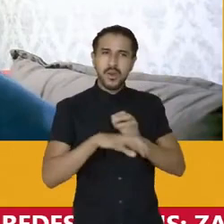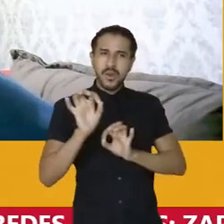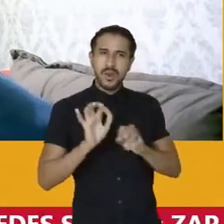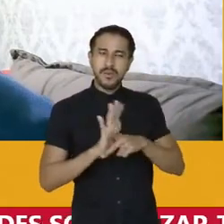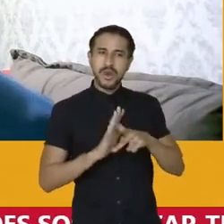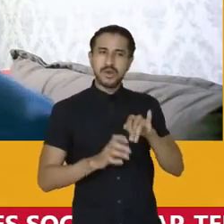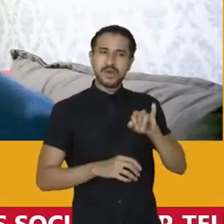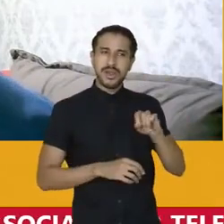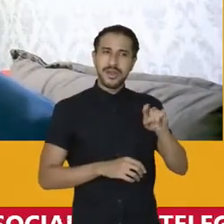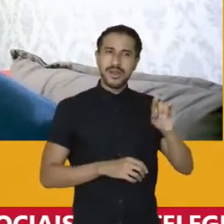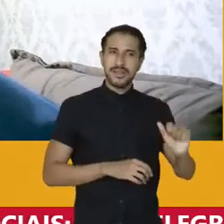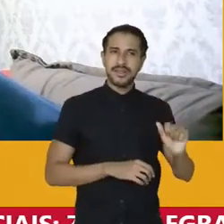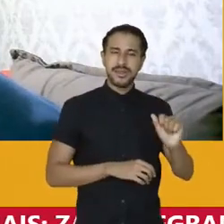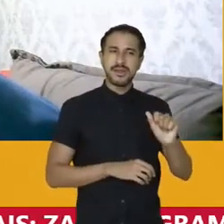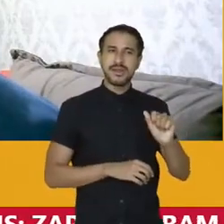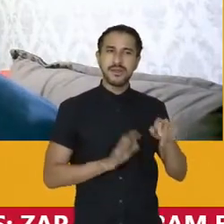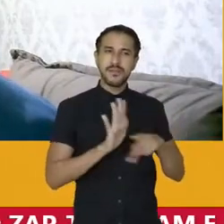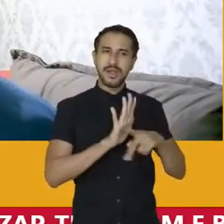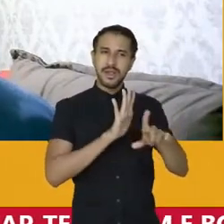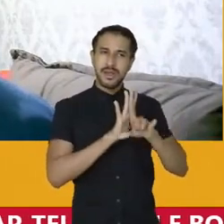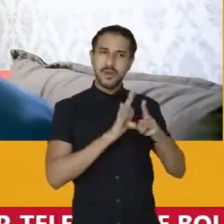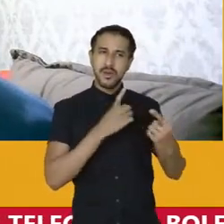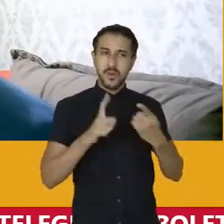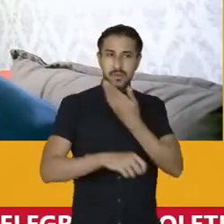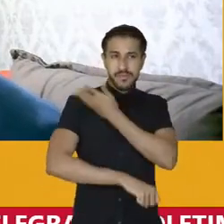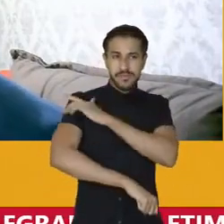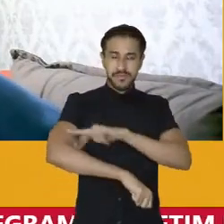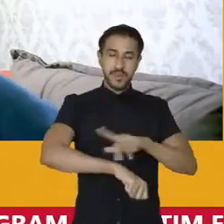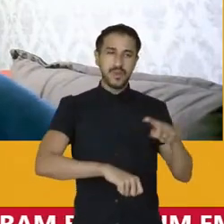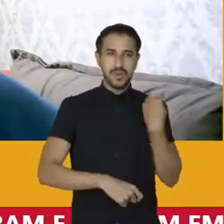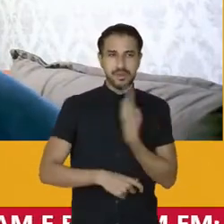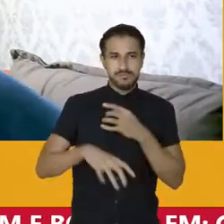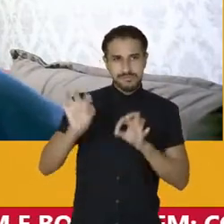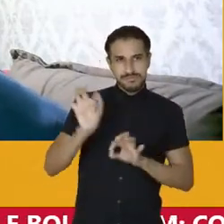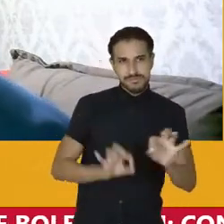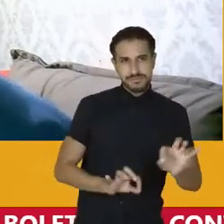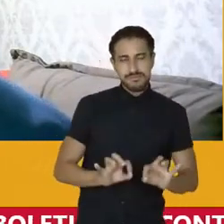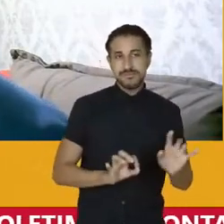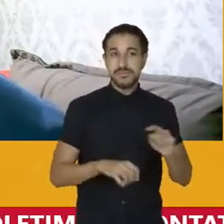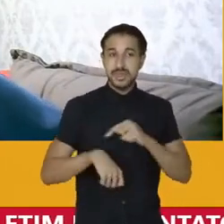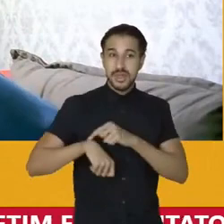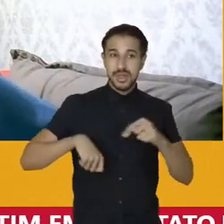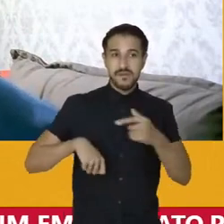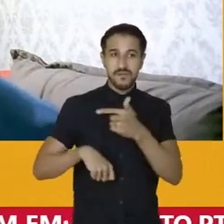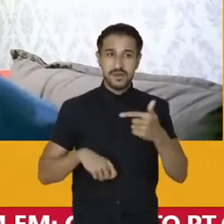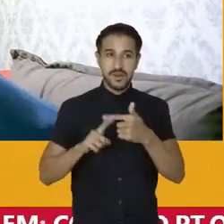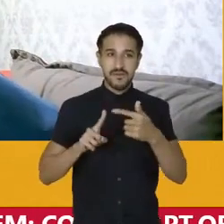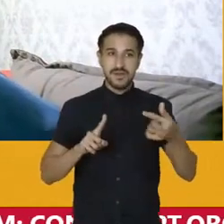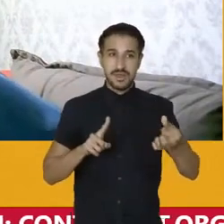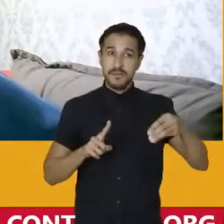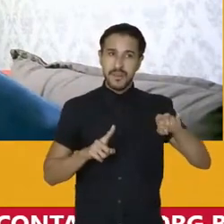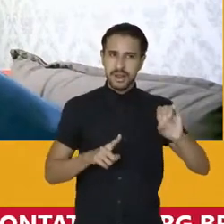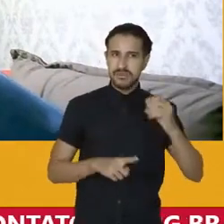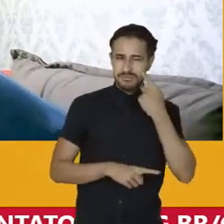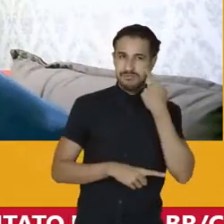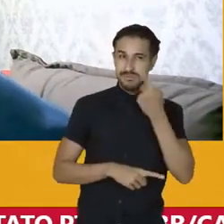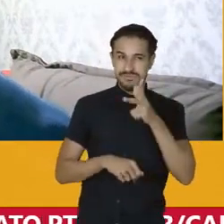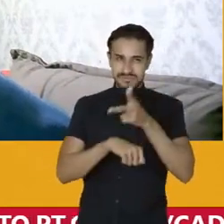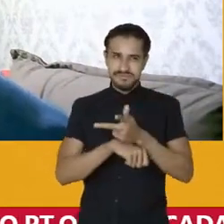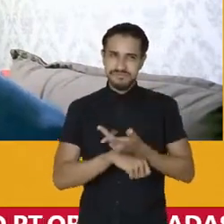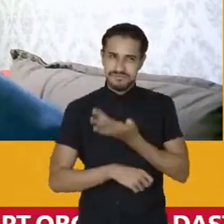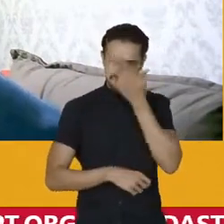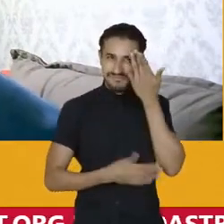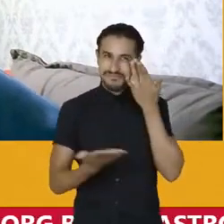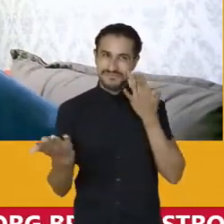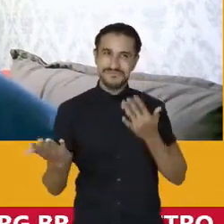jornada da legislação antirracista por nós no período de 22 a 26 de março. Salta o vídeo aí,